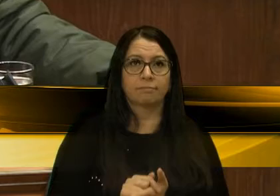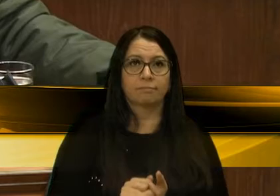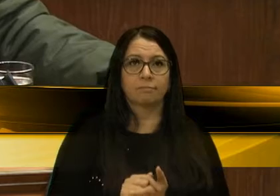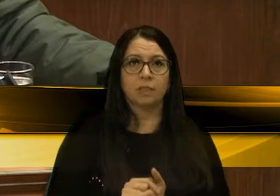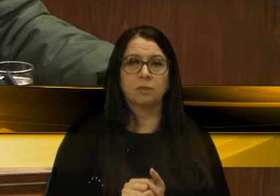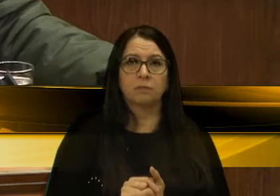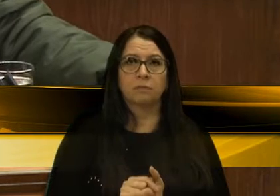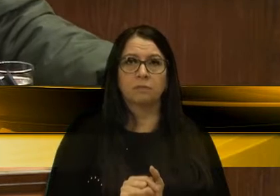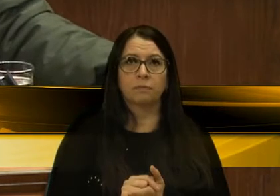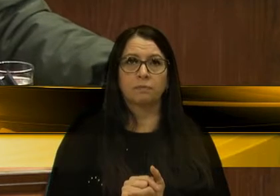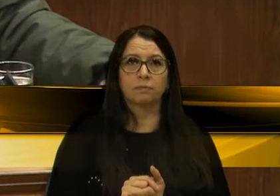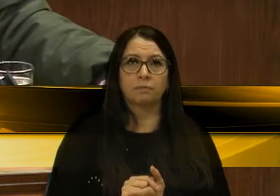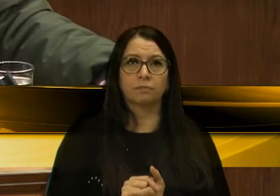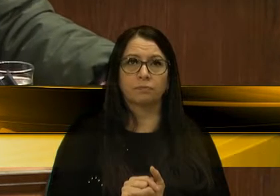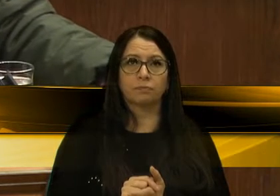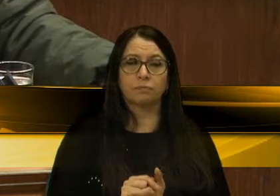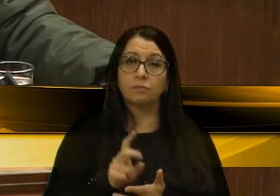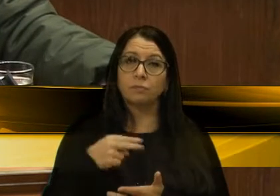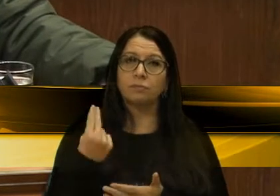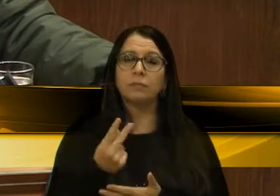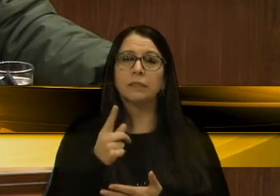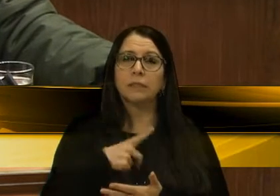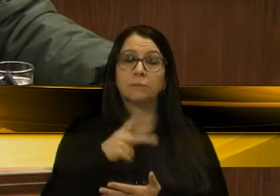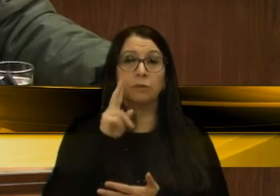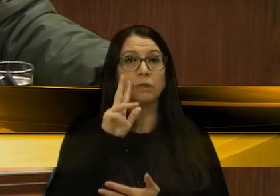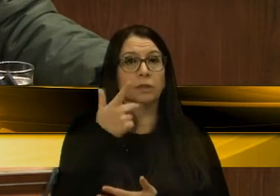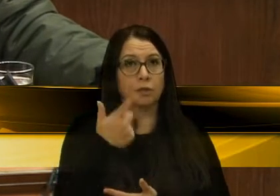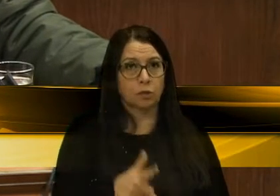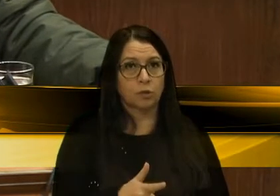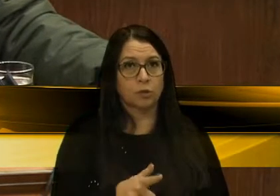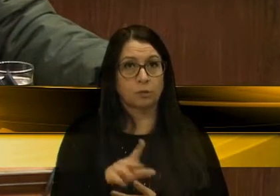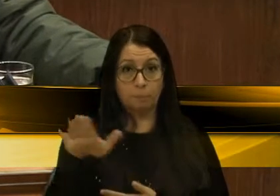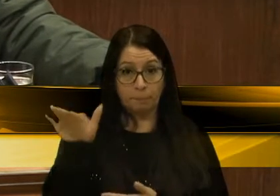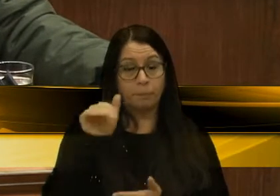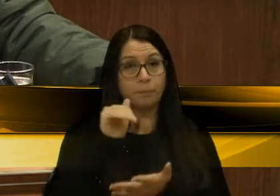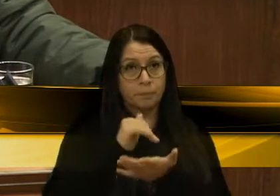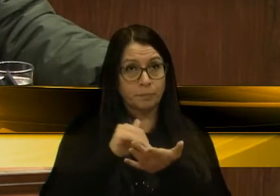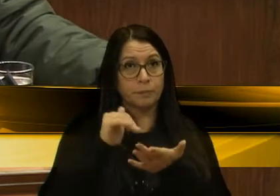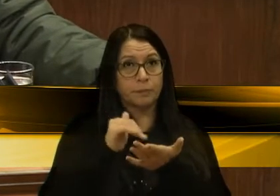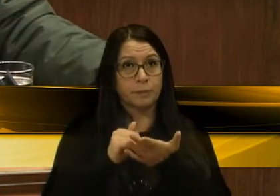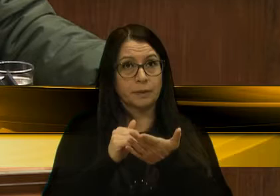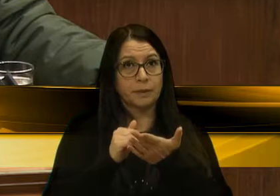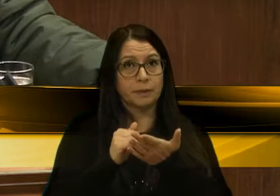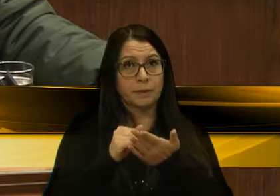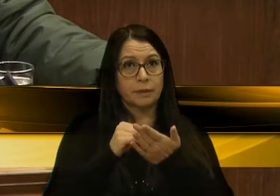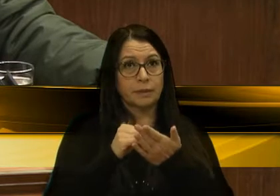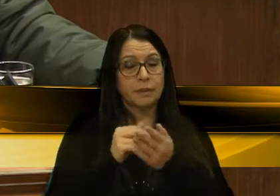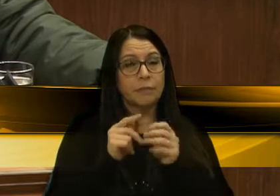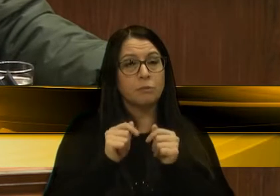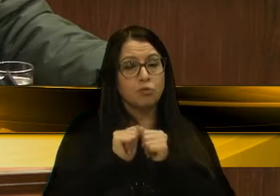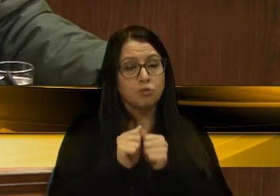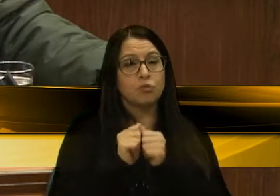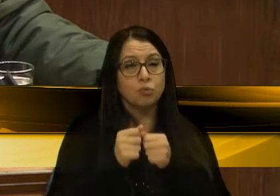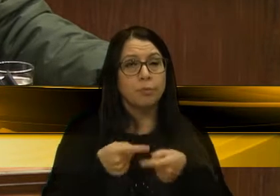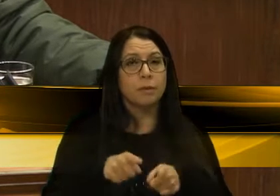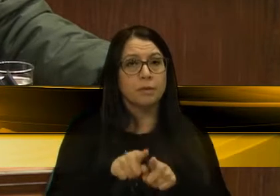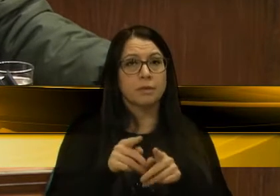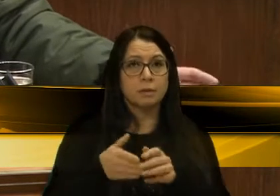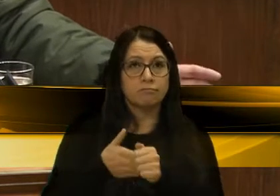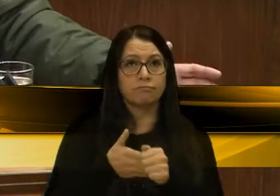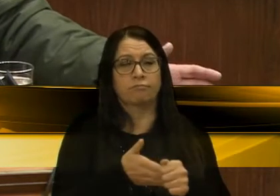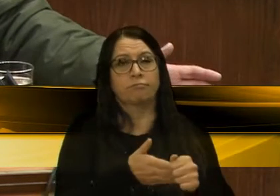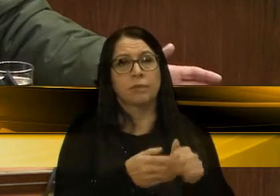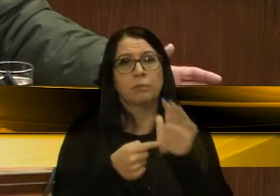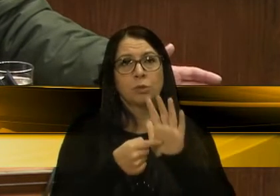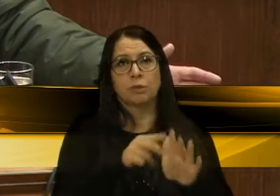Então, nós temos que rever, pegar o secretário de Trânsito, que é parceiro, sempre vai e nos acompanha, e